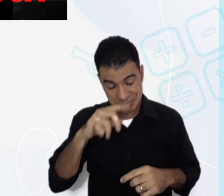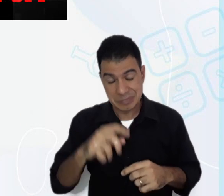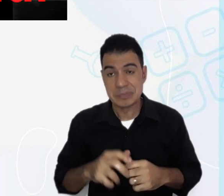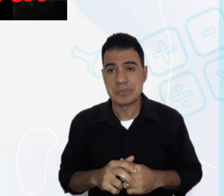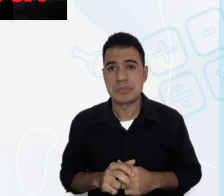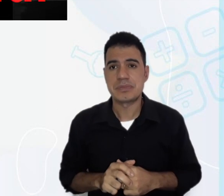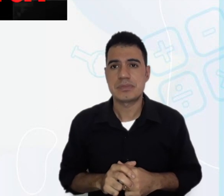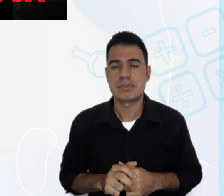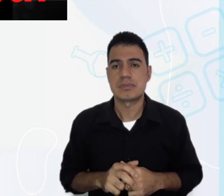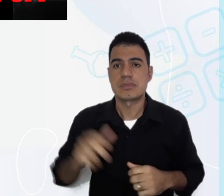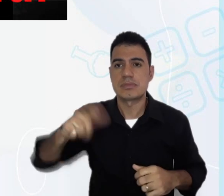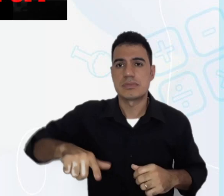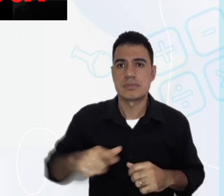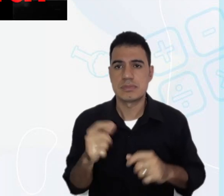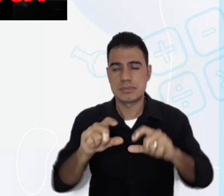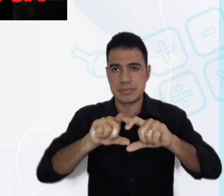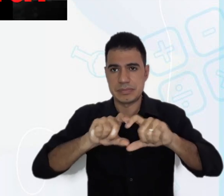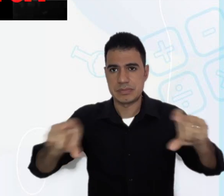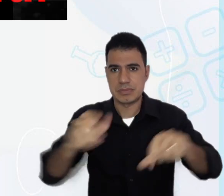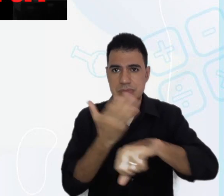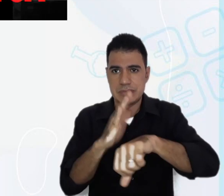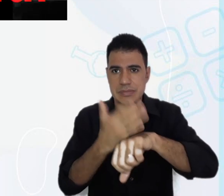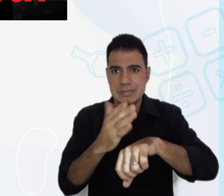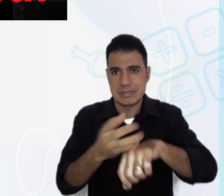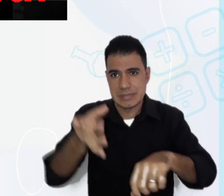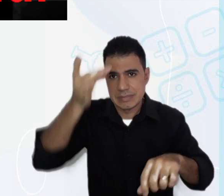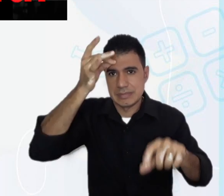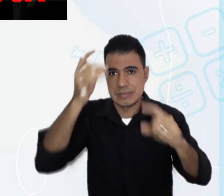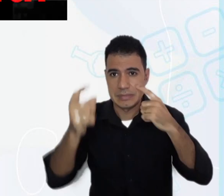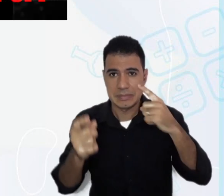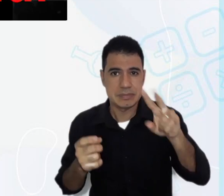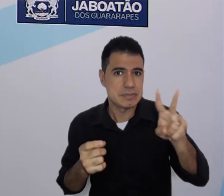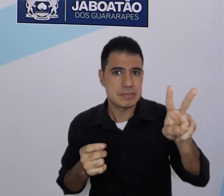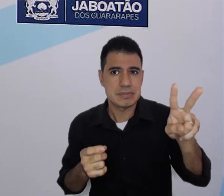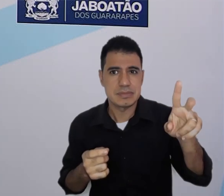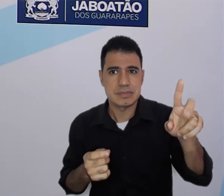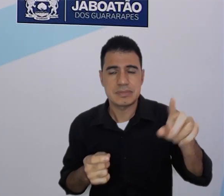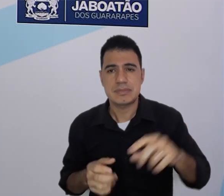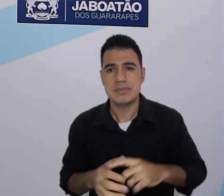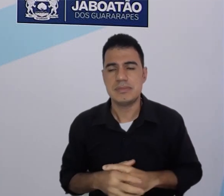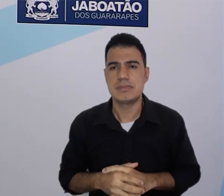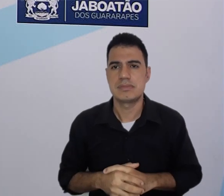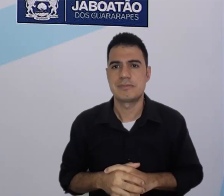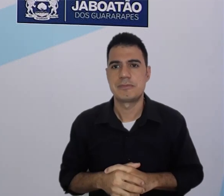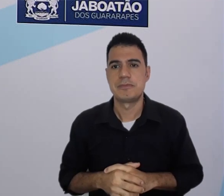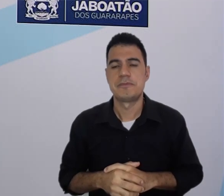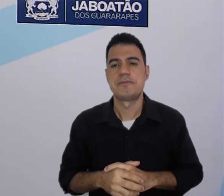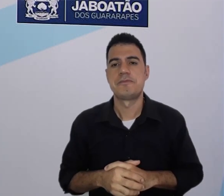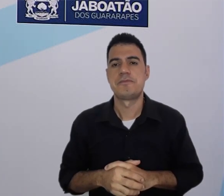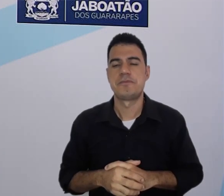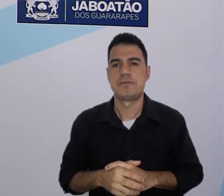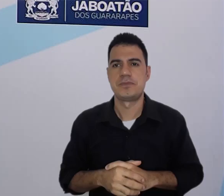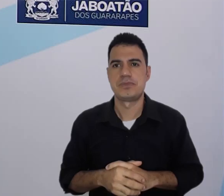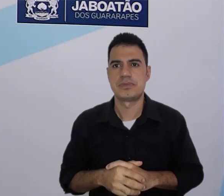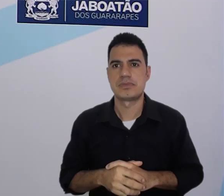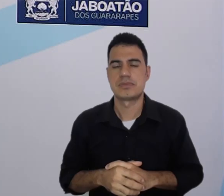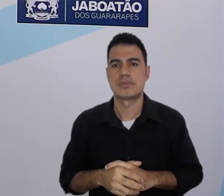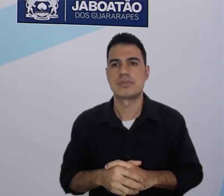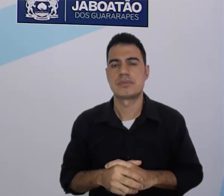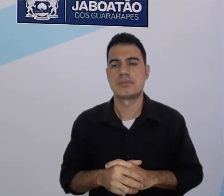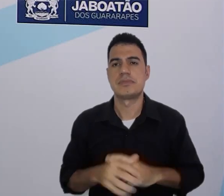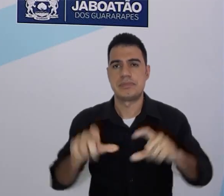Repitam mais uma vez. How old are you? I am 14 years